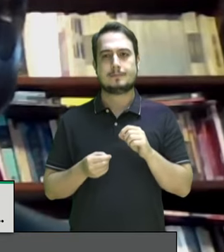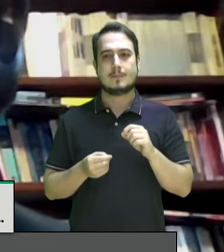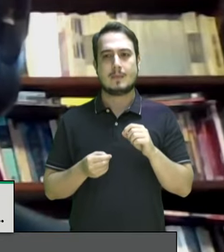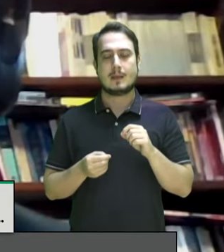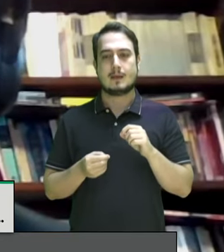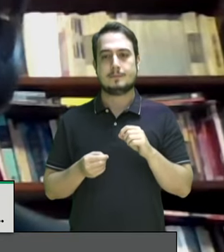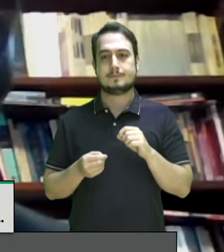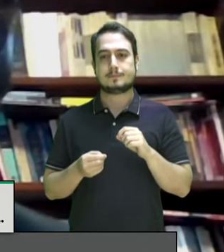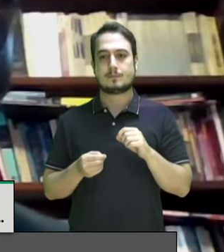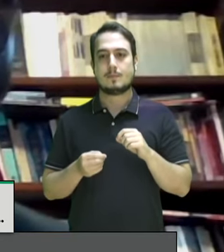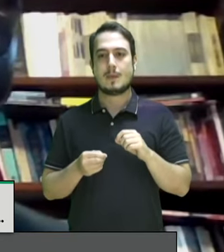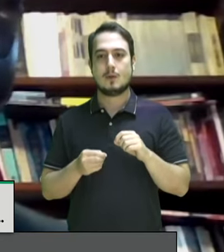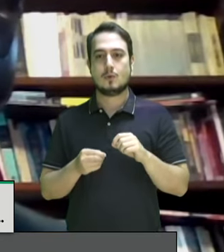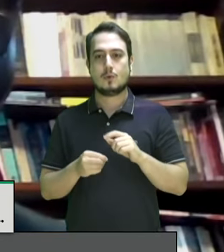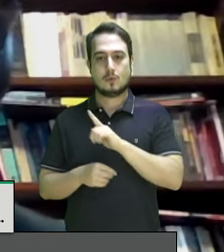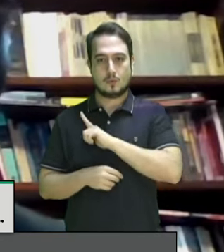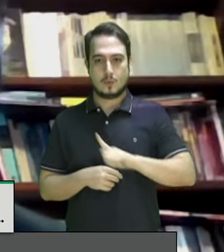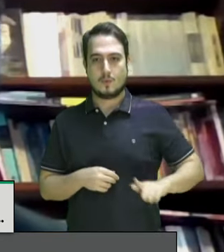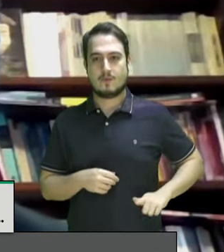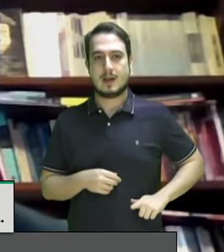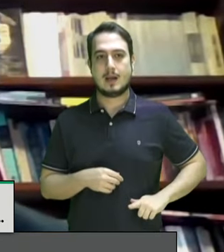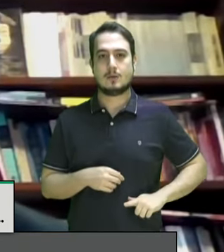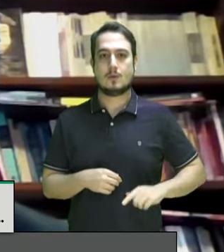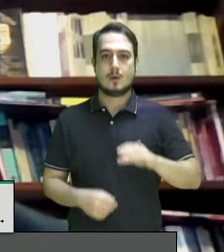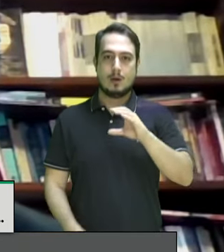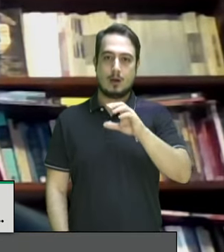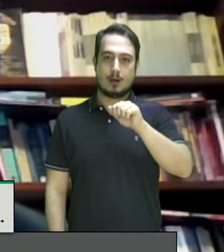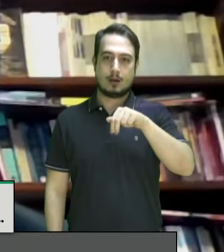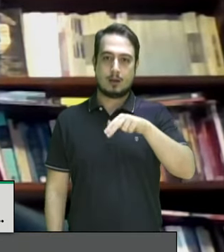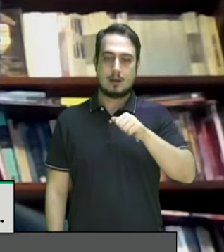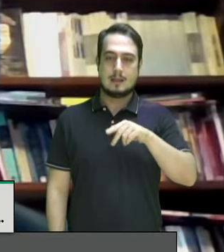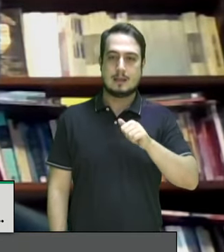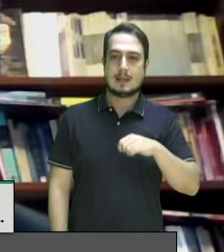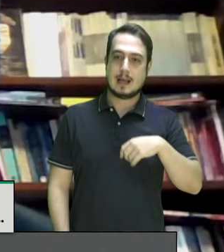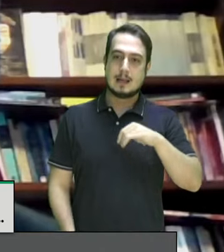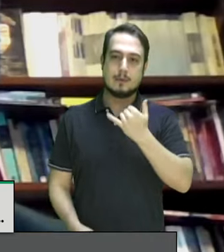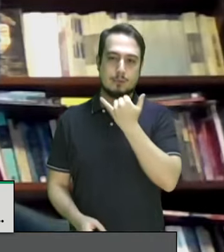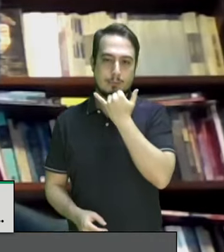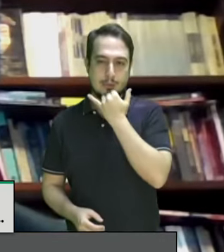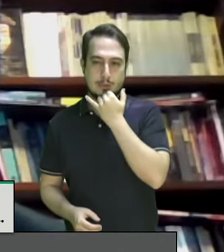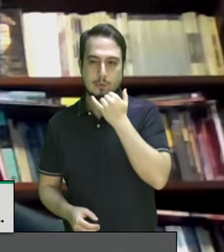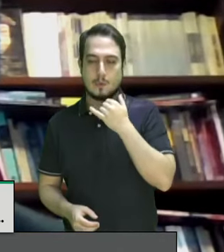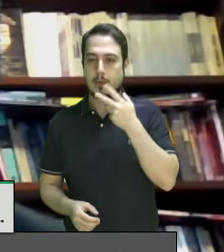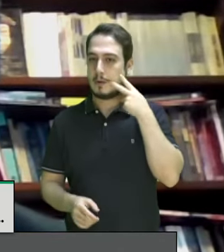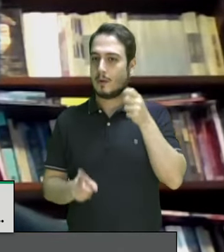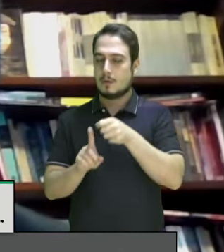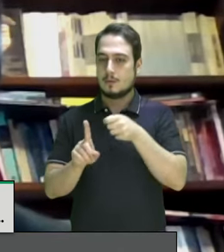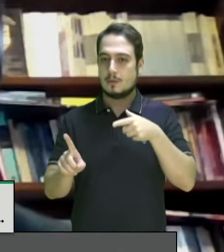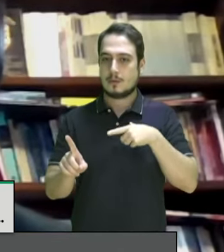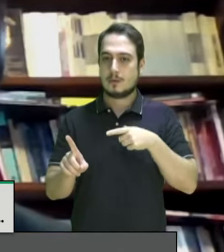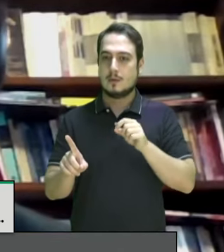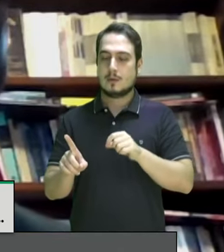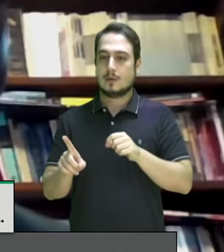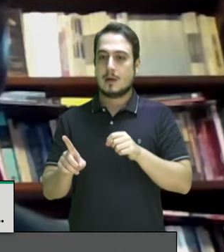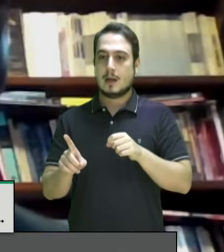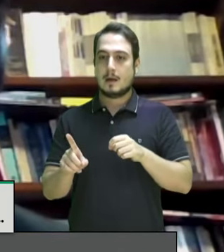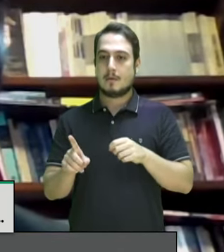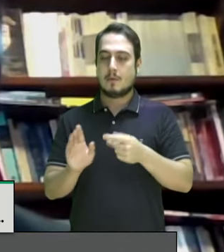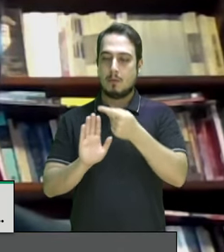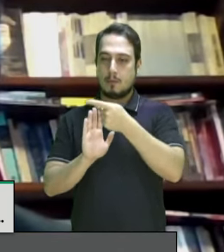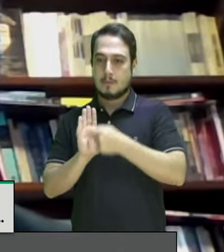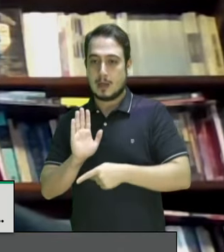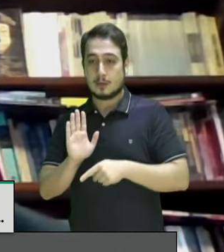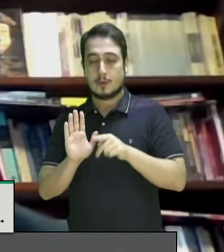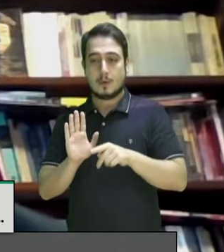governo canadense de perdão em relação a povos indígenas da construção de um plano de enfrentamento ao racismo o